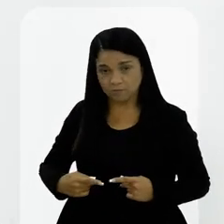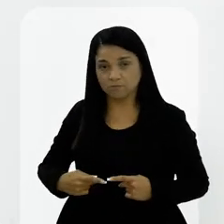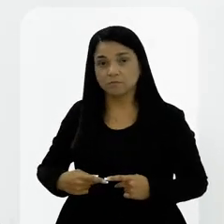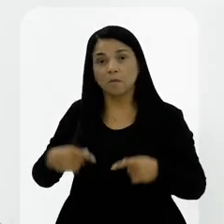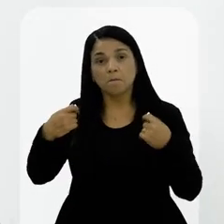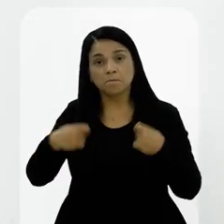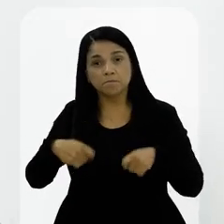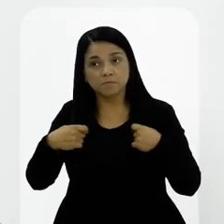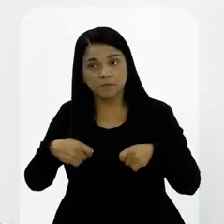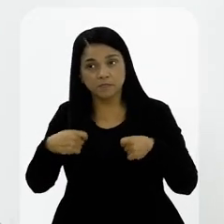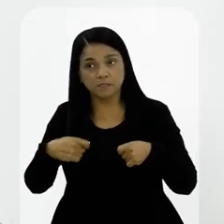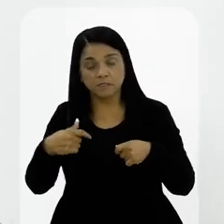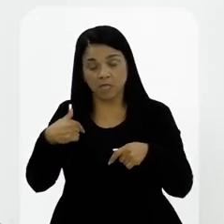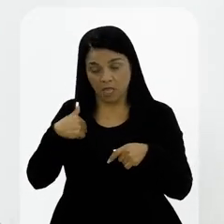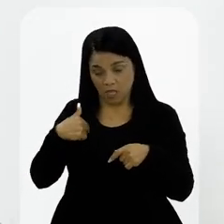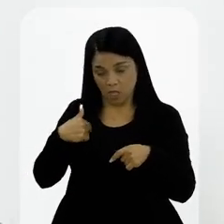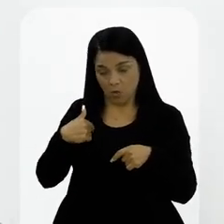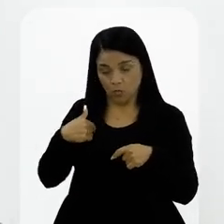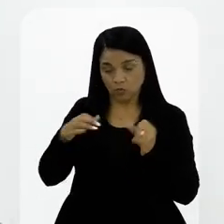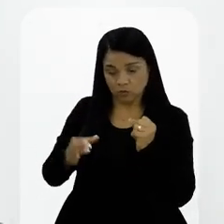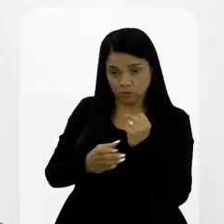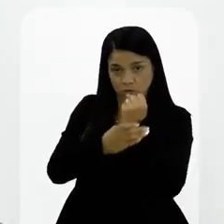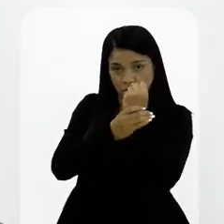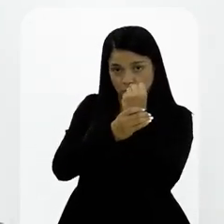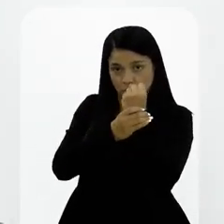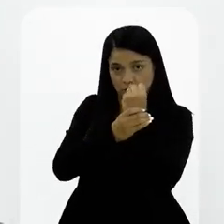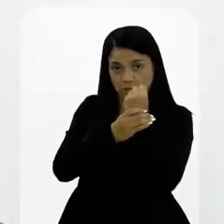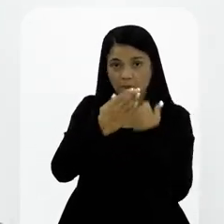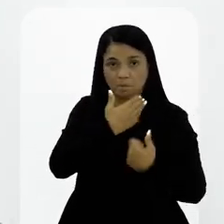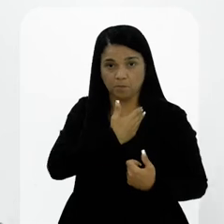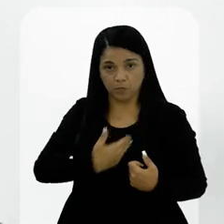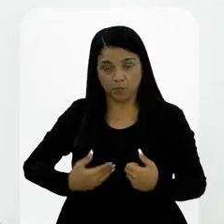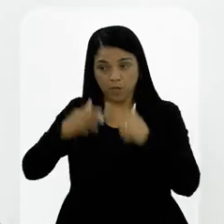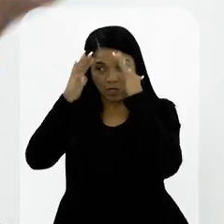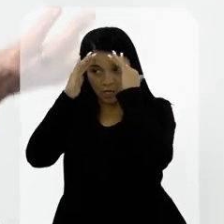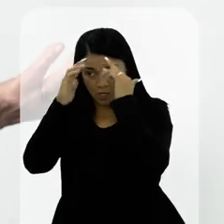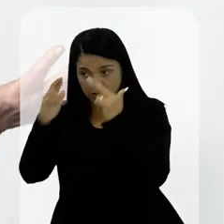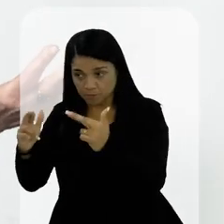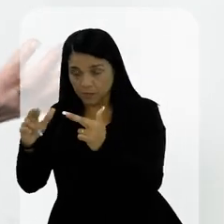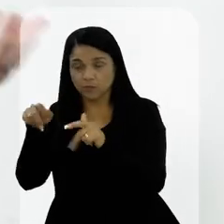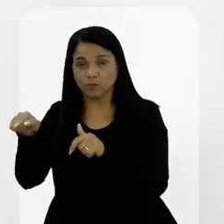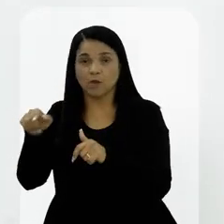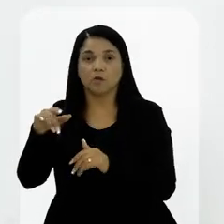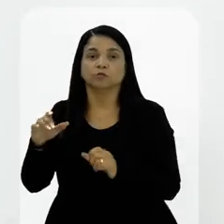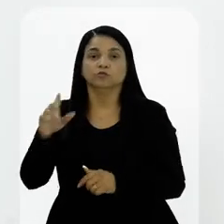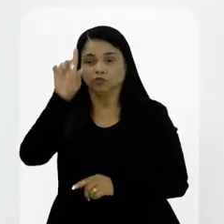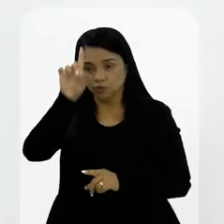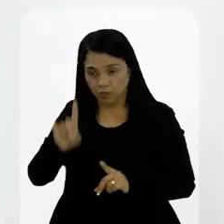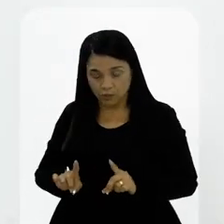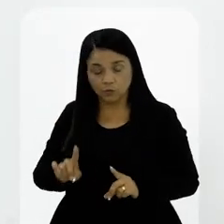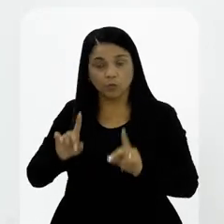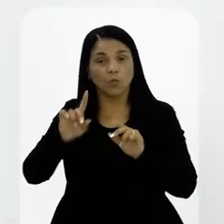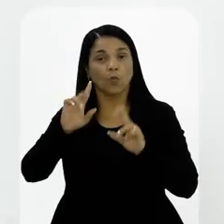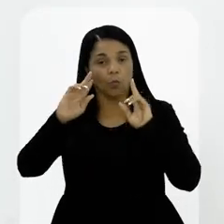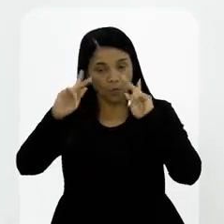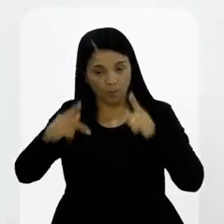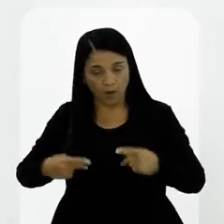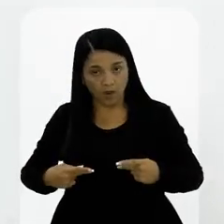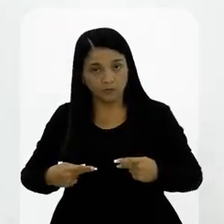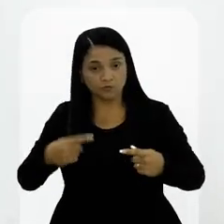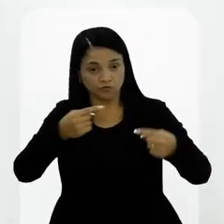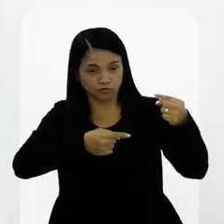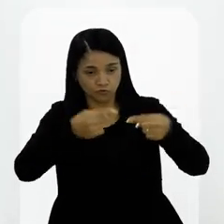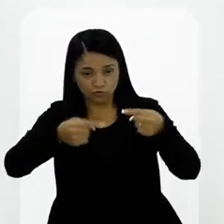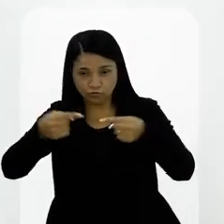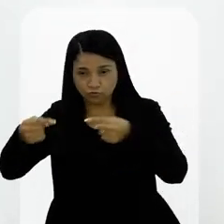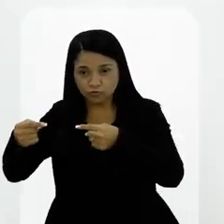humanos, que a gente tinha que trazer, e eu que sou do ramo da segurança pública e respeito aos direitos humanos, a gente poderia trazer esse